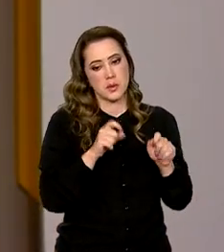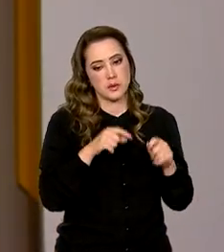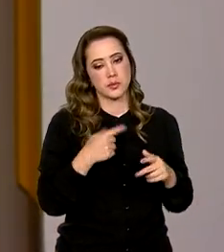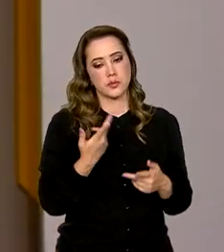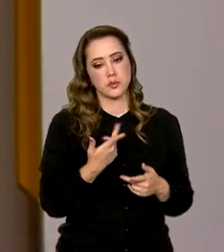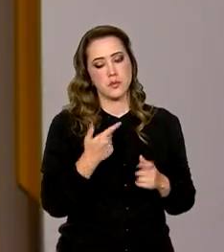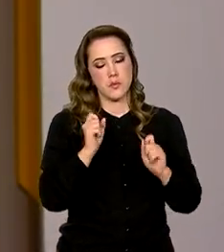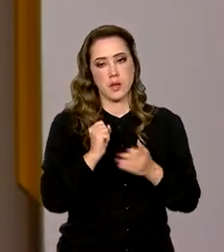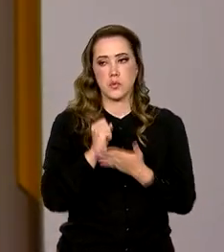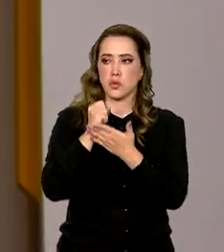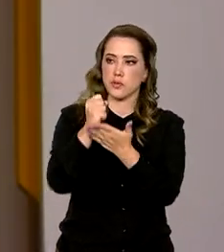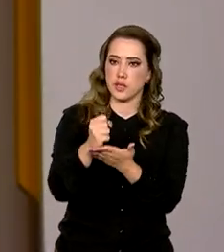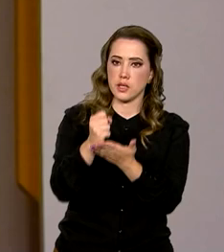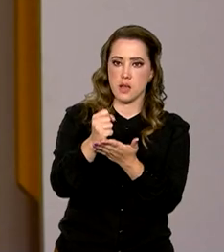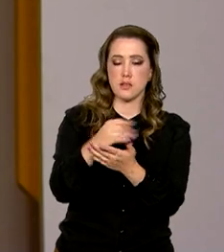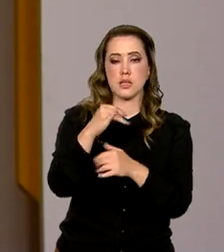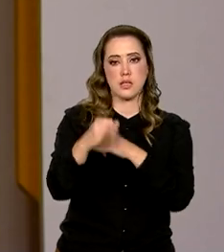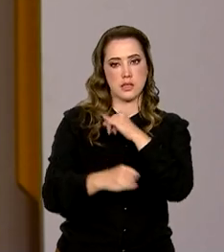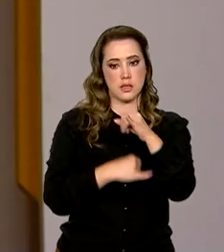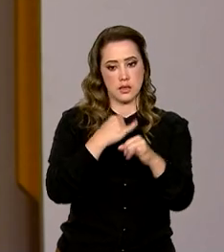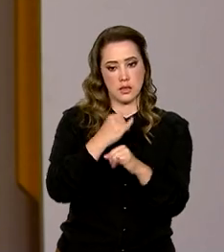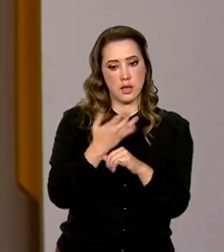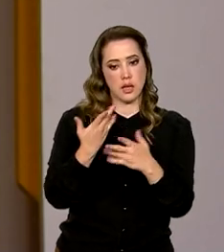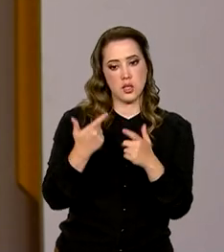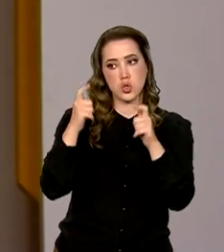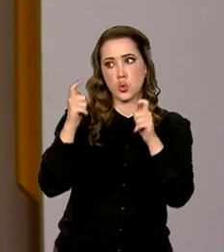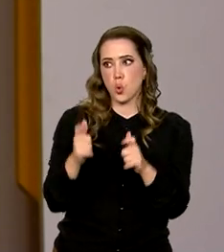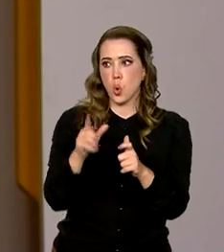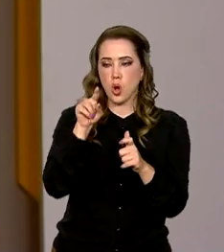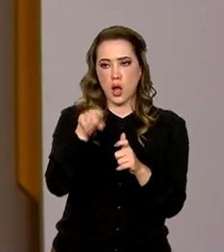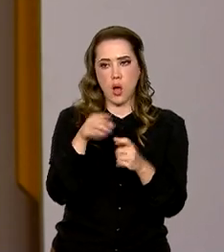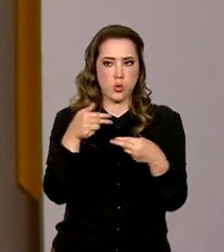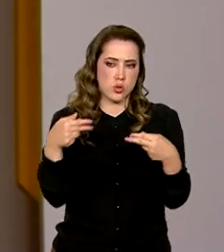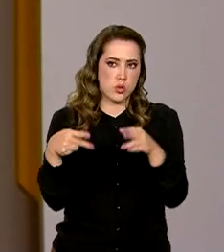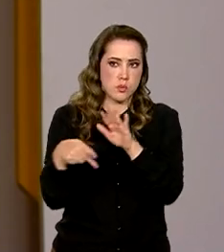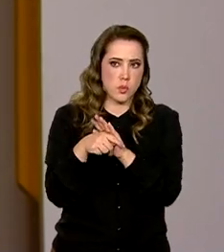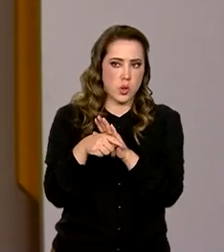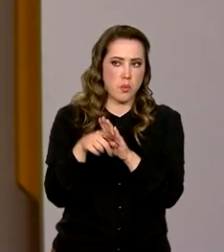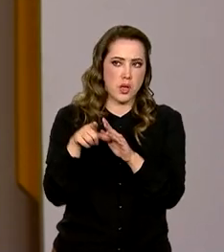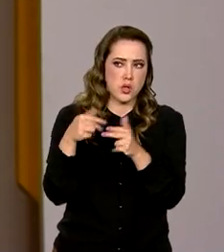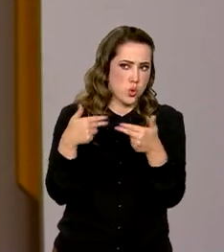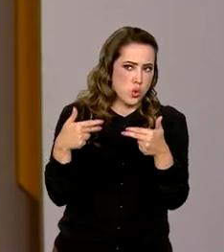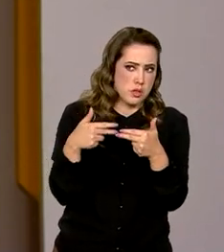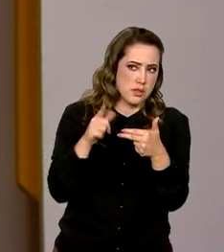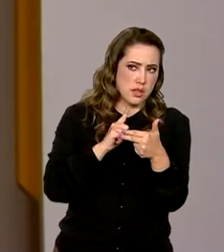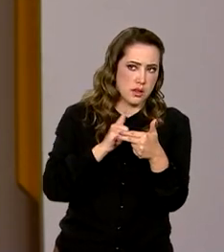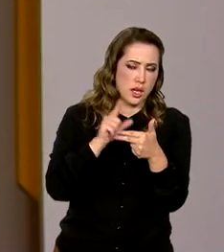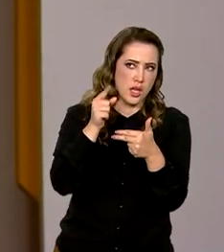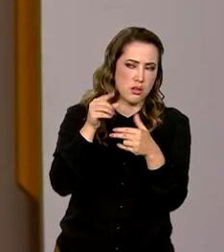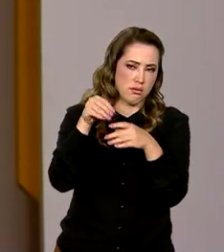disponibilizar virtualmente o acervo de um museu não estaria até,